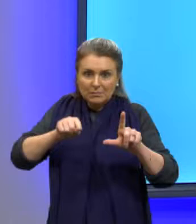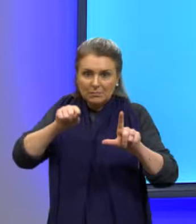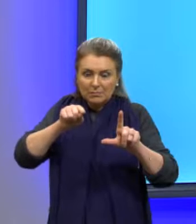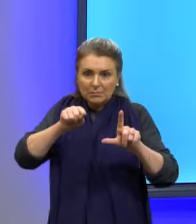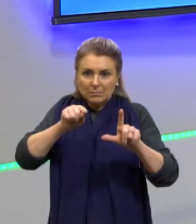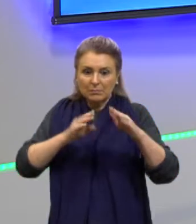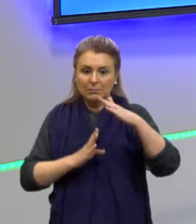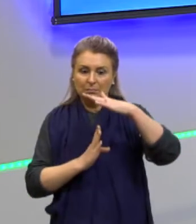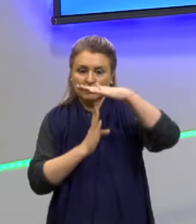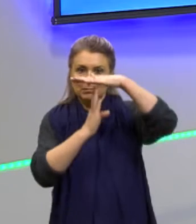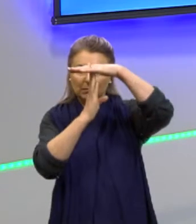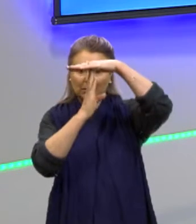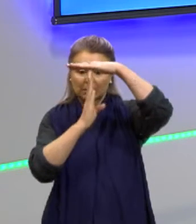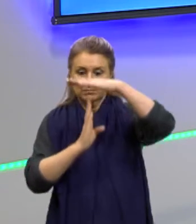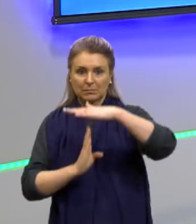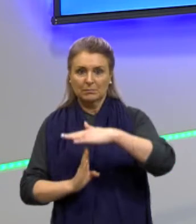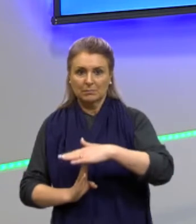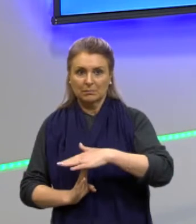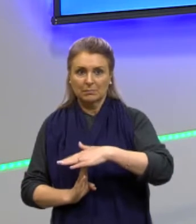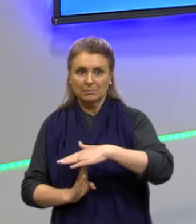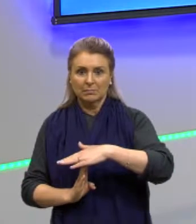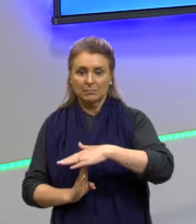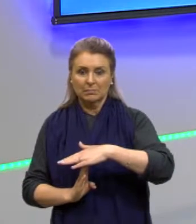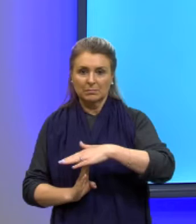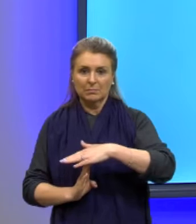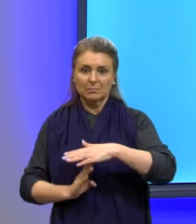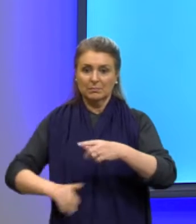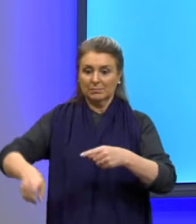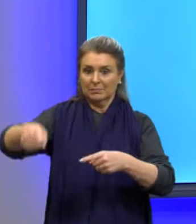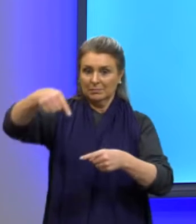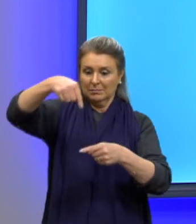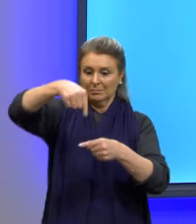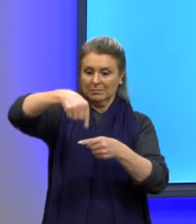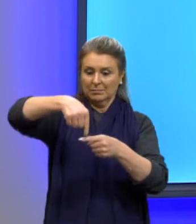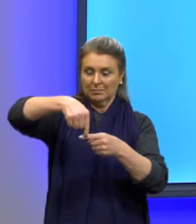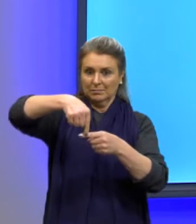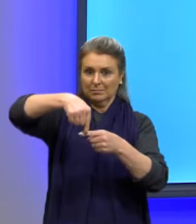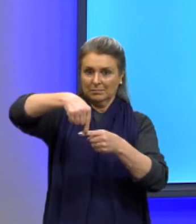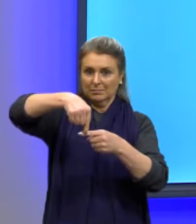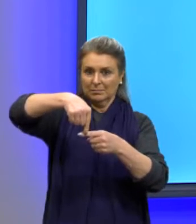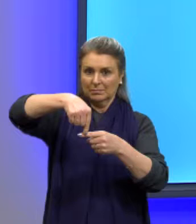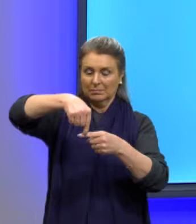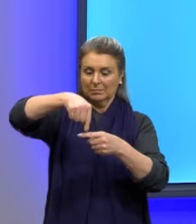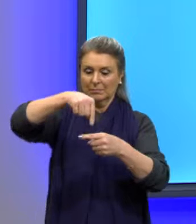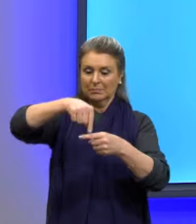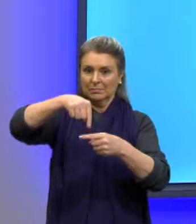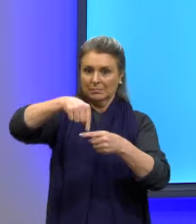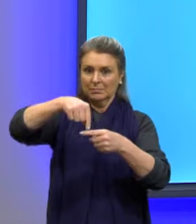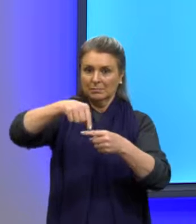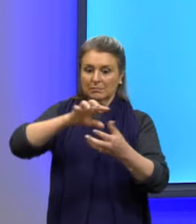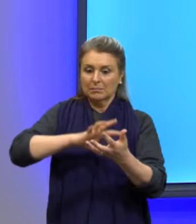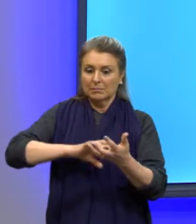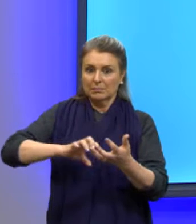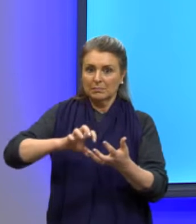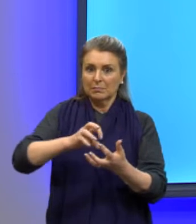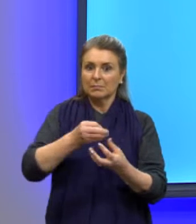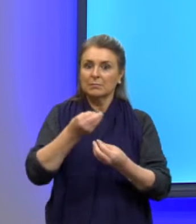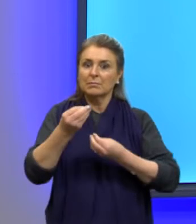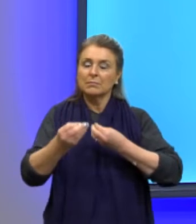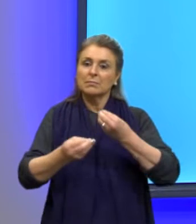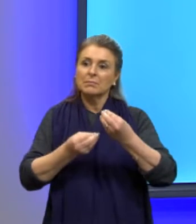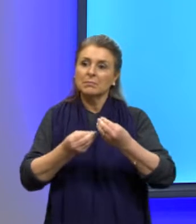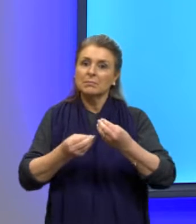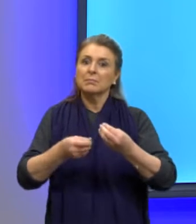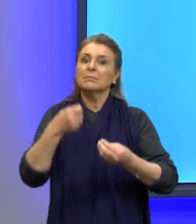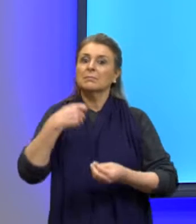máximo ou um ponto de mínimo, que é o nosso vértice. Então, o vértice é calculado de que forma? Eu preciso de